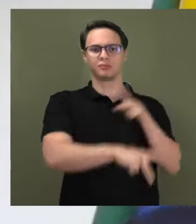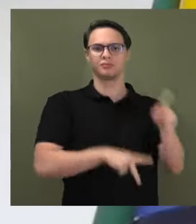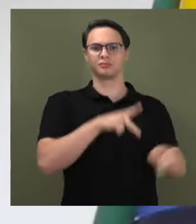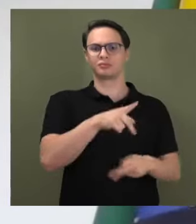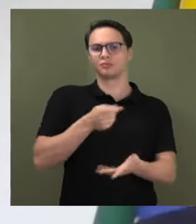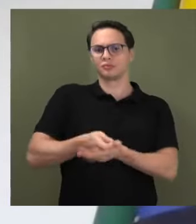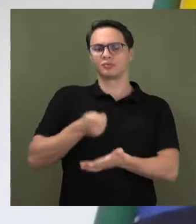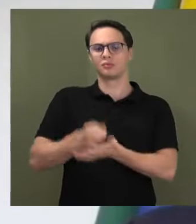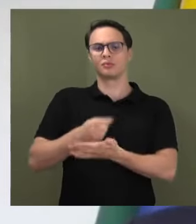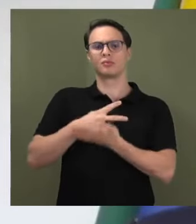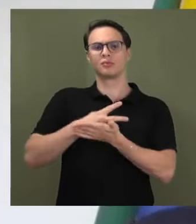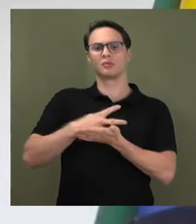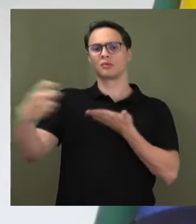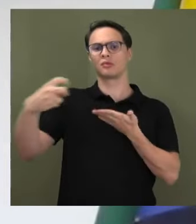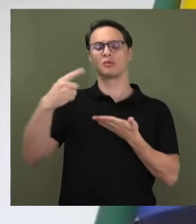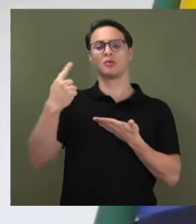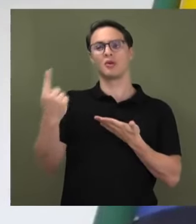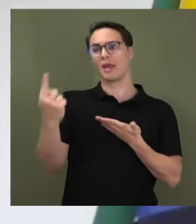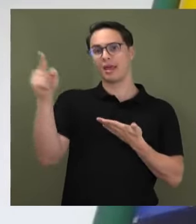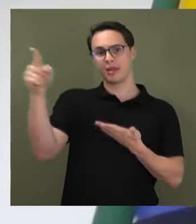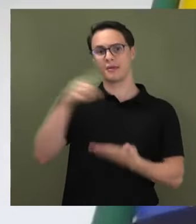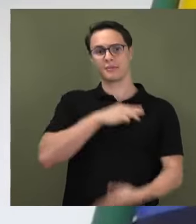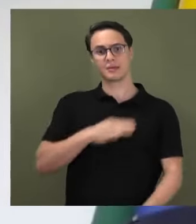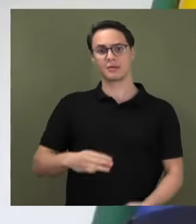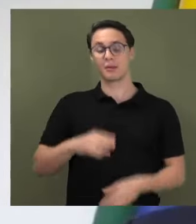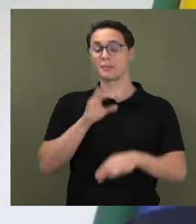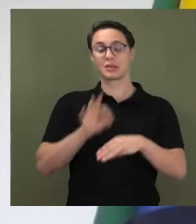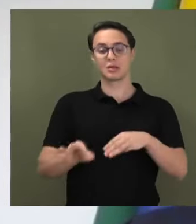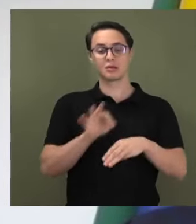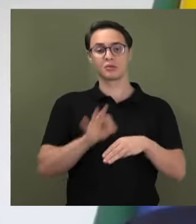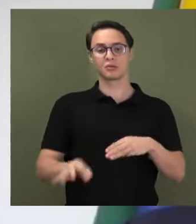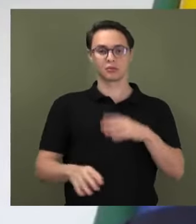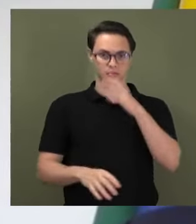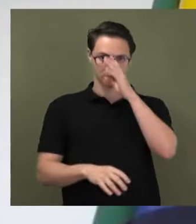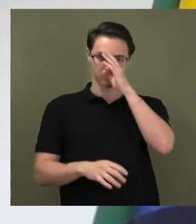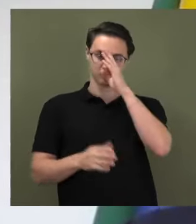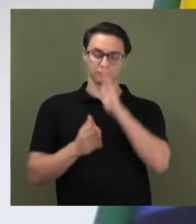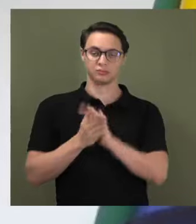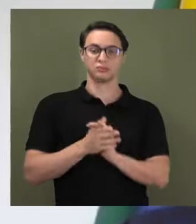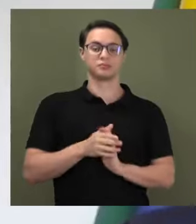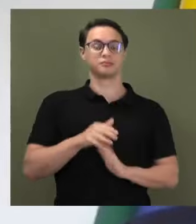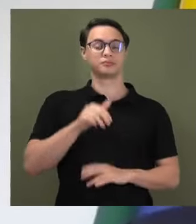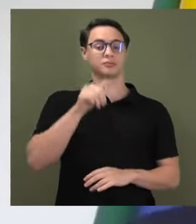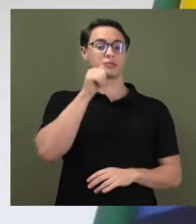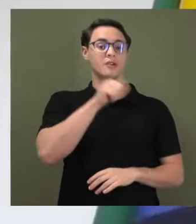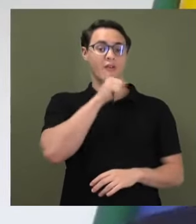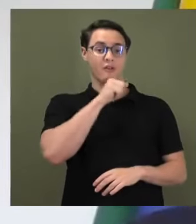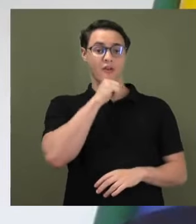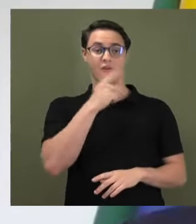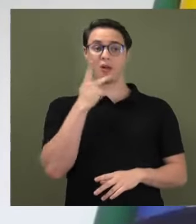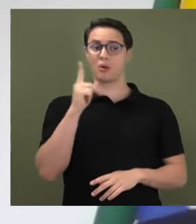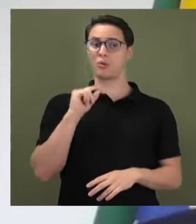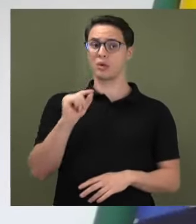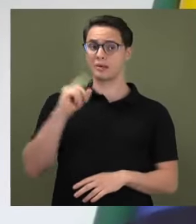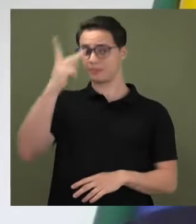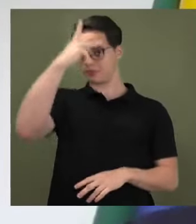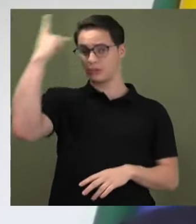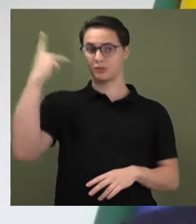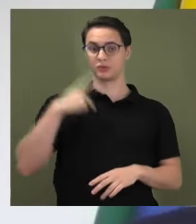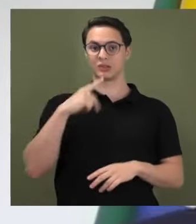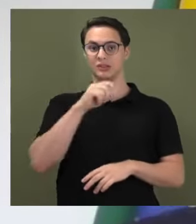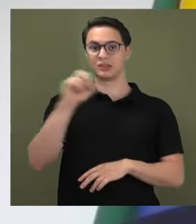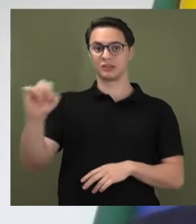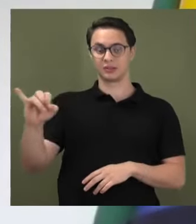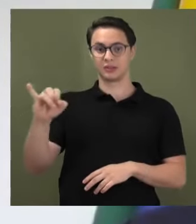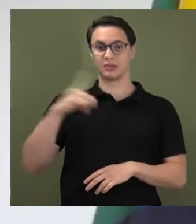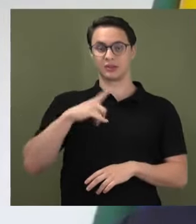o impeachment de um ministro daquela casa. A minha avó dizia que em muito se abaixa o fundo aparece, e